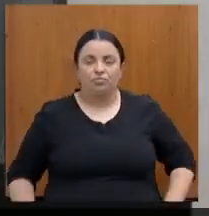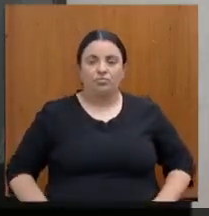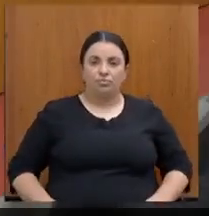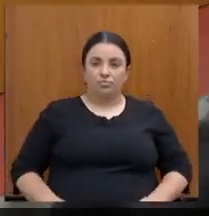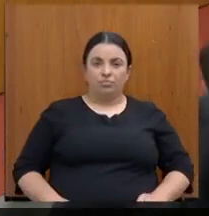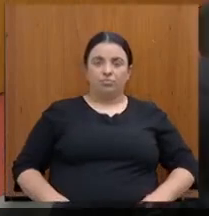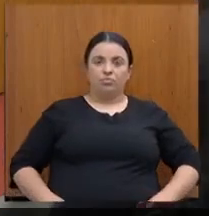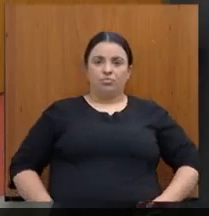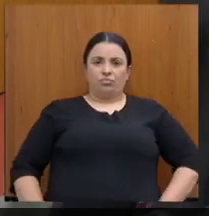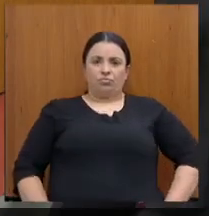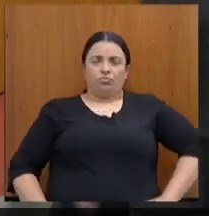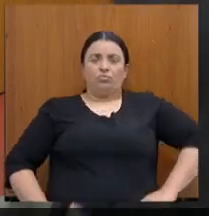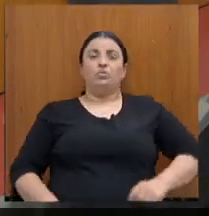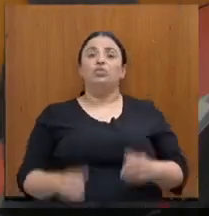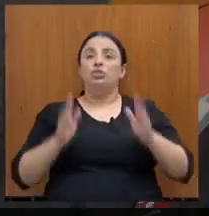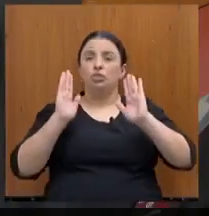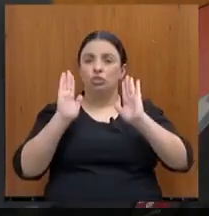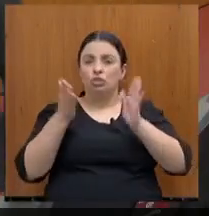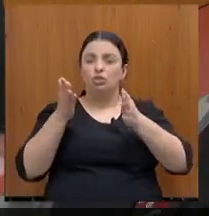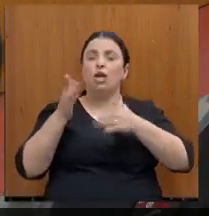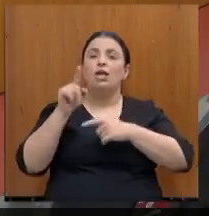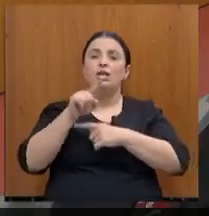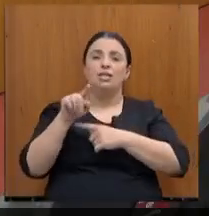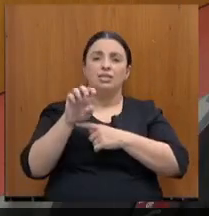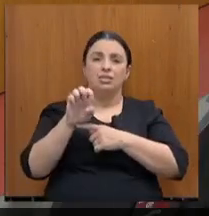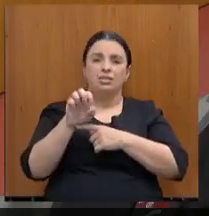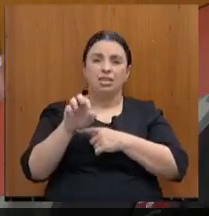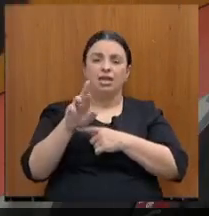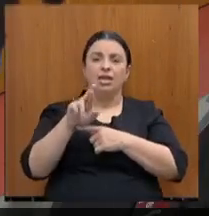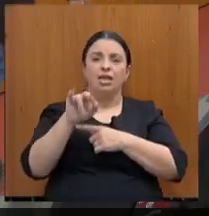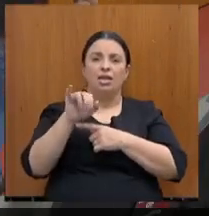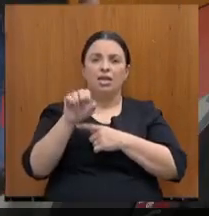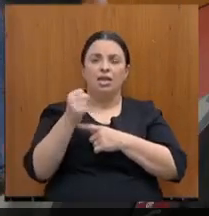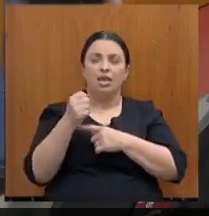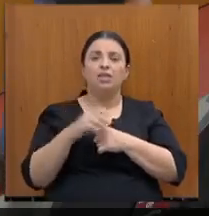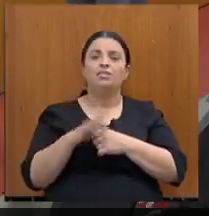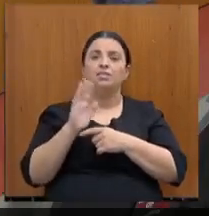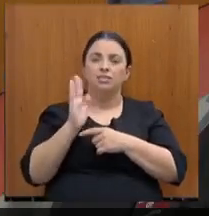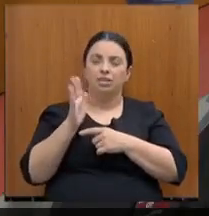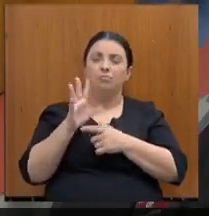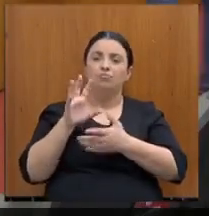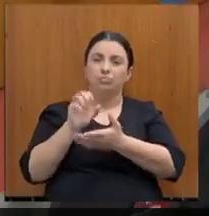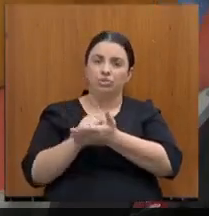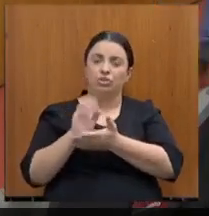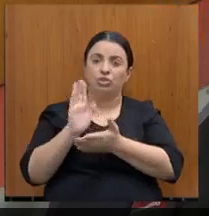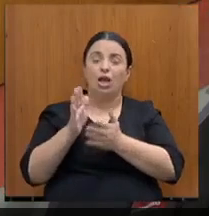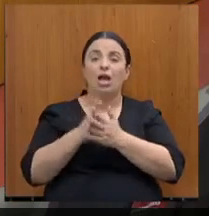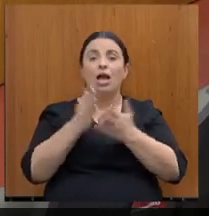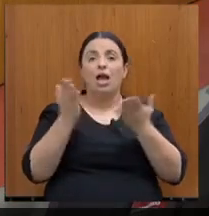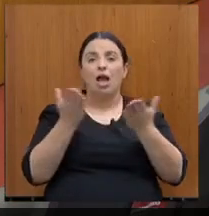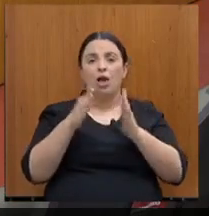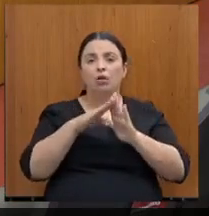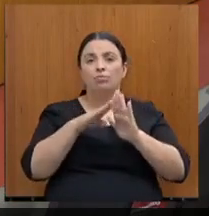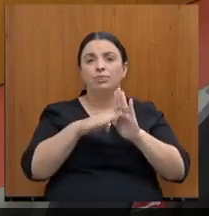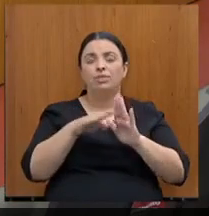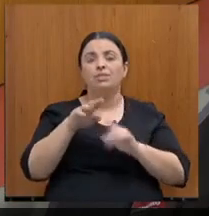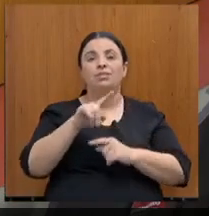Acabamos de falar com o deputado Zé Reis, ele está inscrito, então eu não tinha prestado atenção no quadro lá. Com a palavra do deputado Zé Reis.